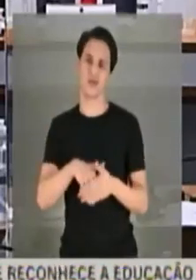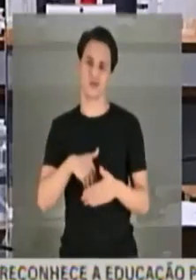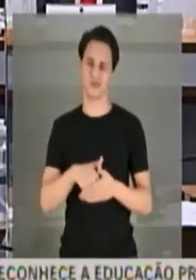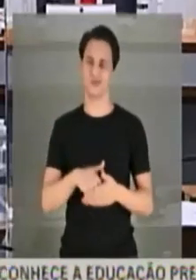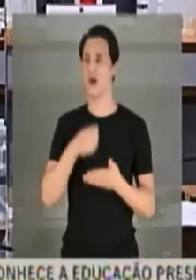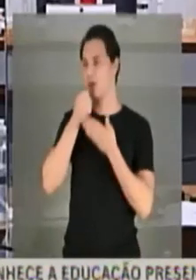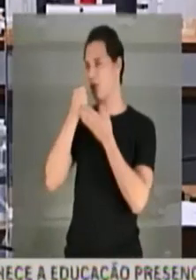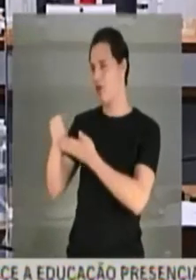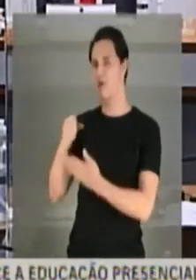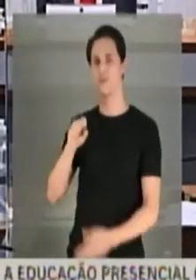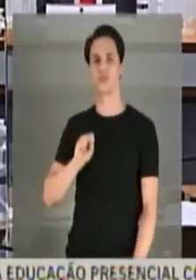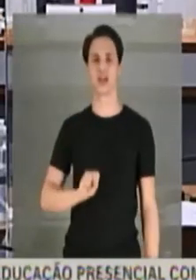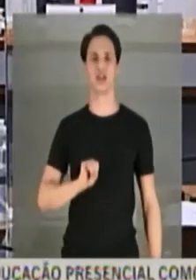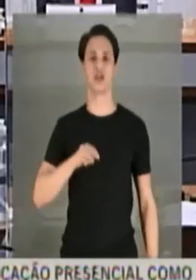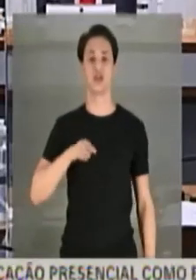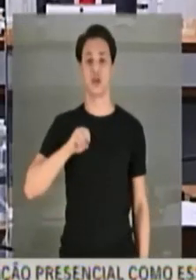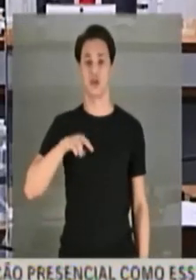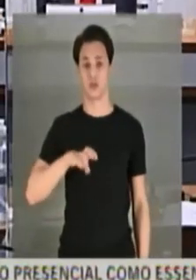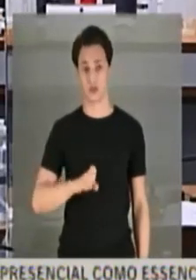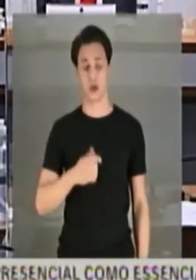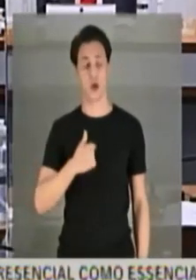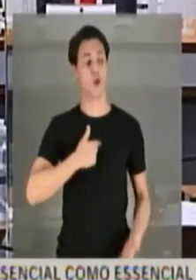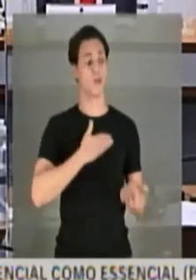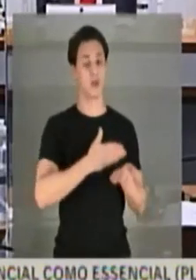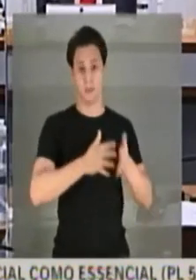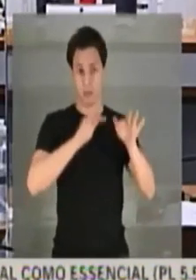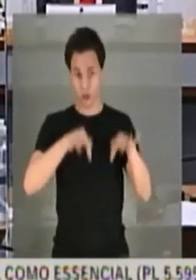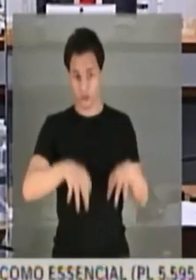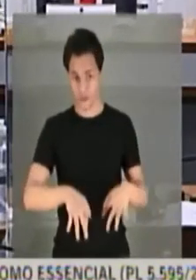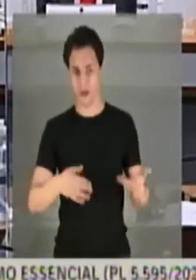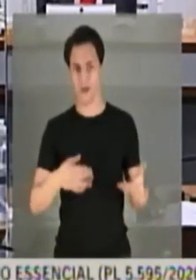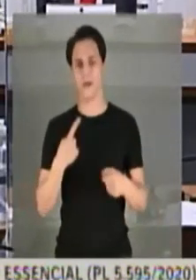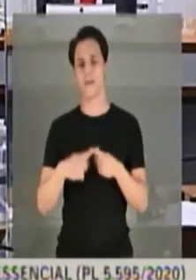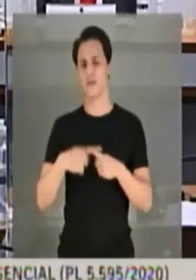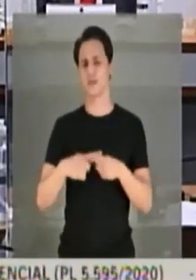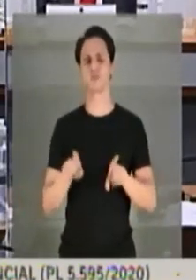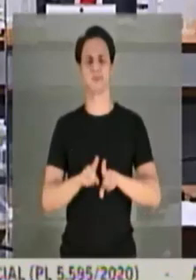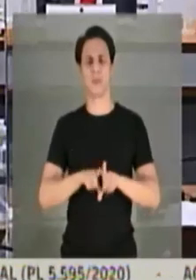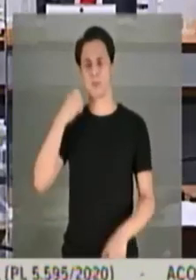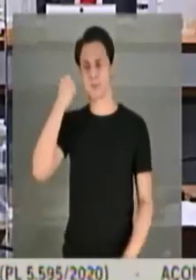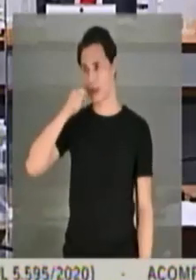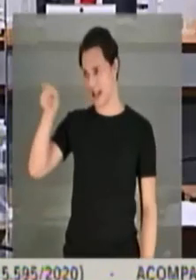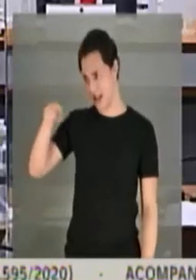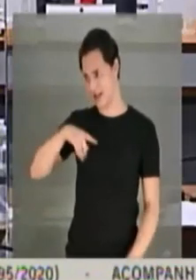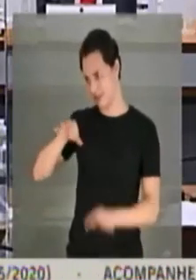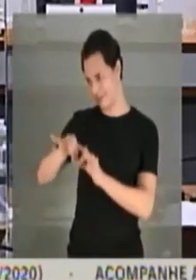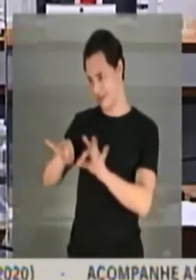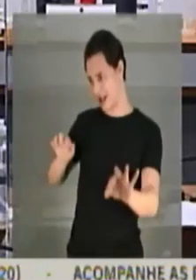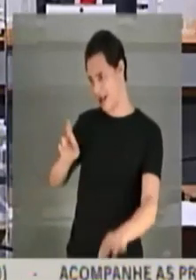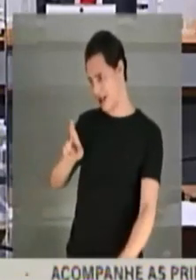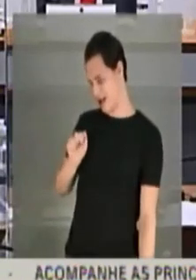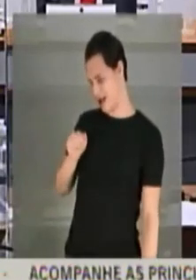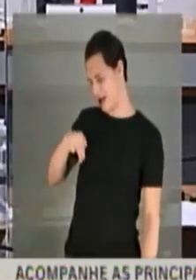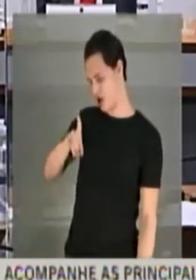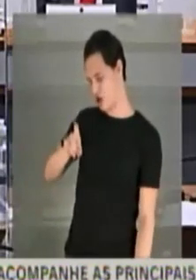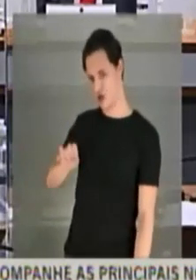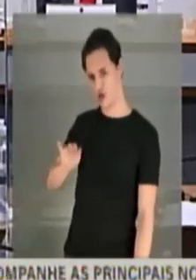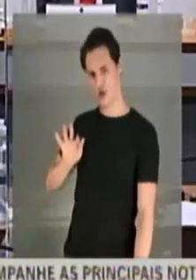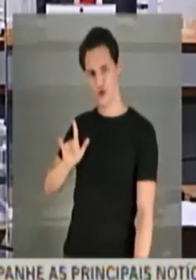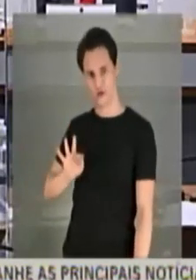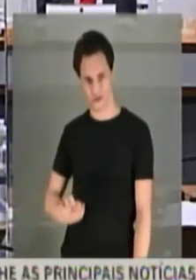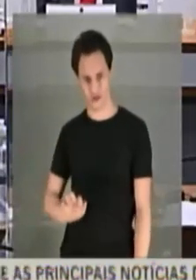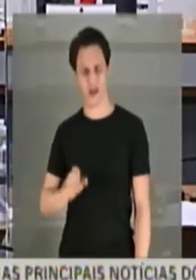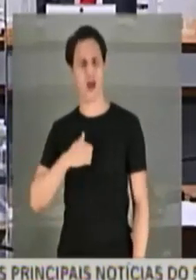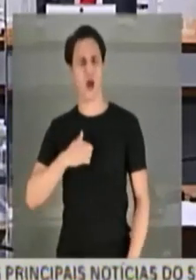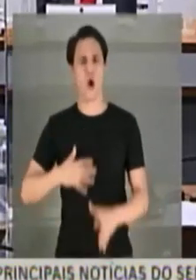Obrigada, senhor presidente. Eu vou começar pelo fim, até porque na linha do senador Randolph, se me permitir o senador Randolph, eu fazer uma